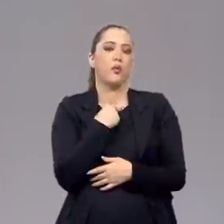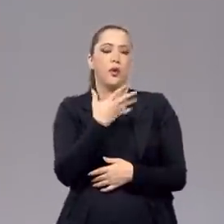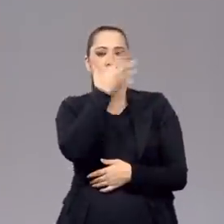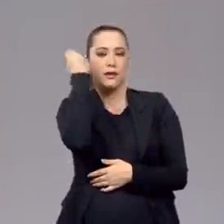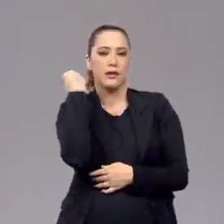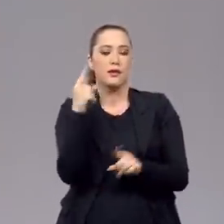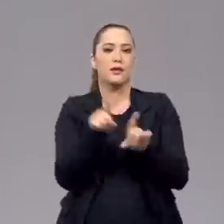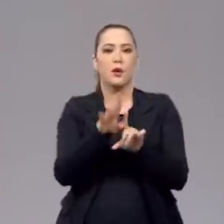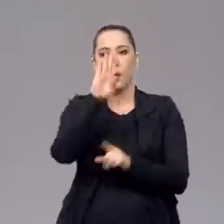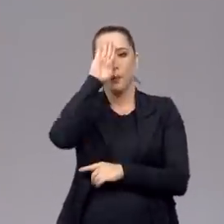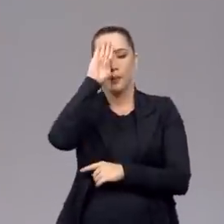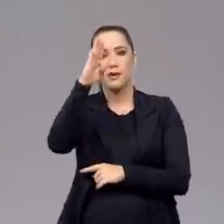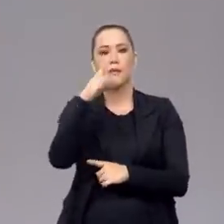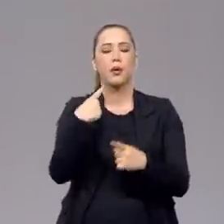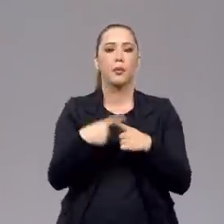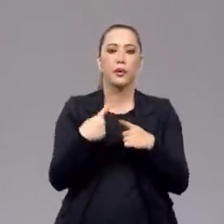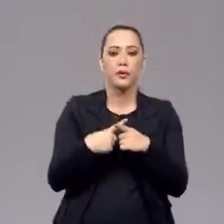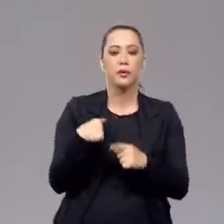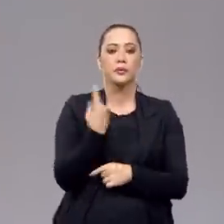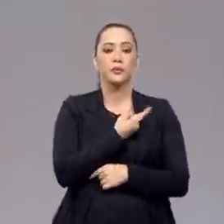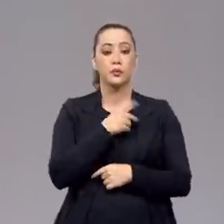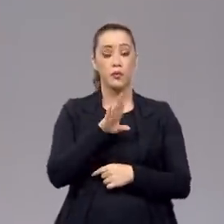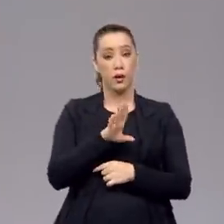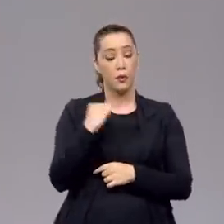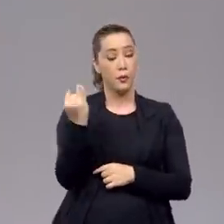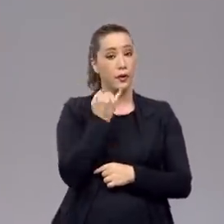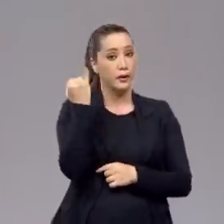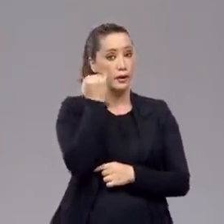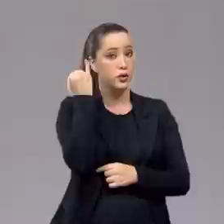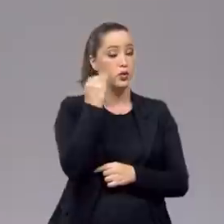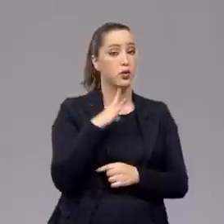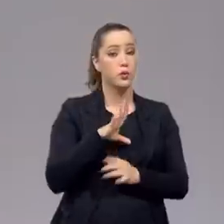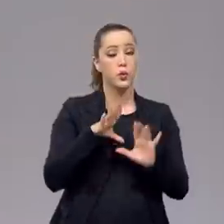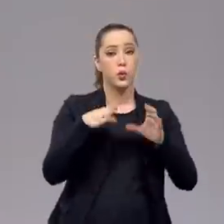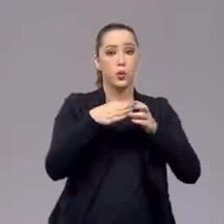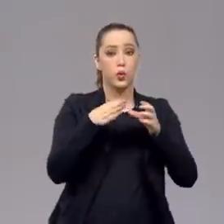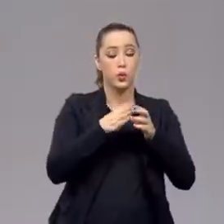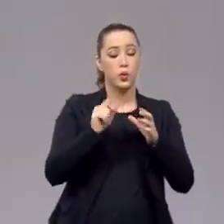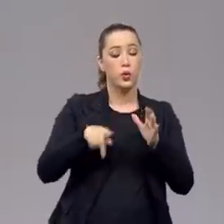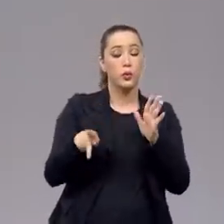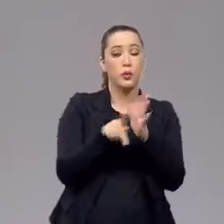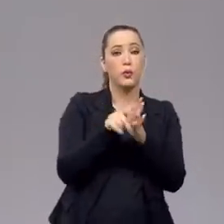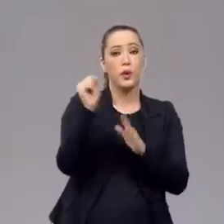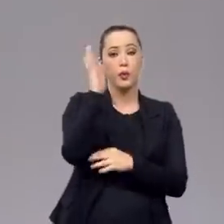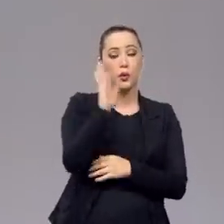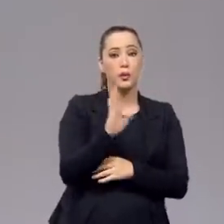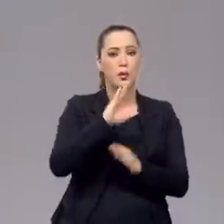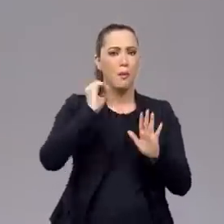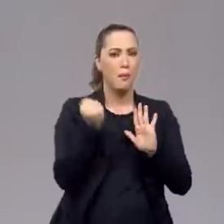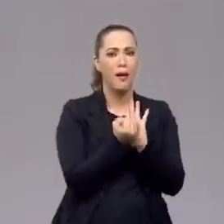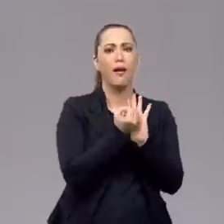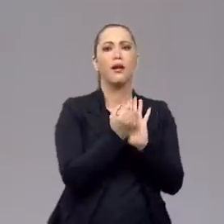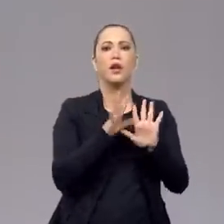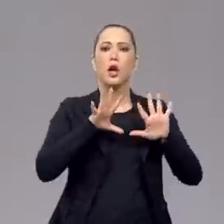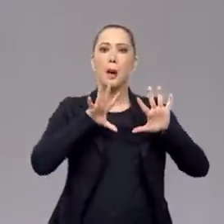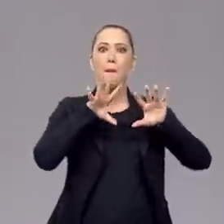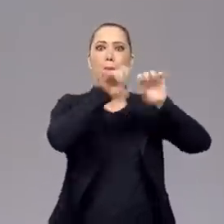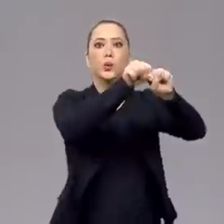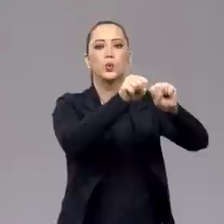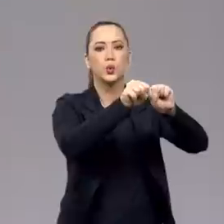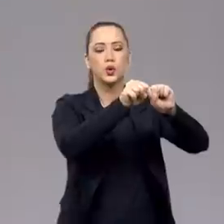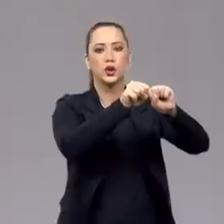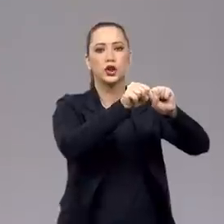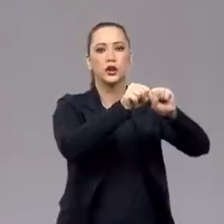o principal deles para a Força Expedicionária Brasileira, o mais marcante que se comenta até hoje, a tomada de Monte Castelo.